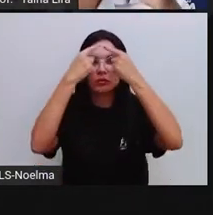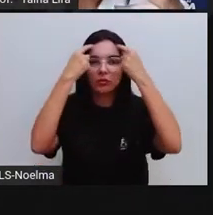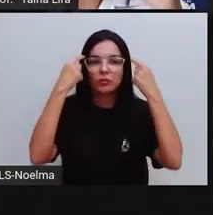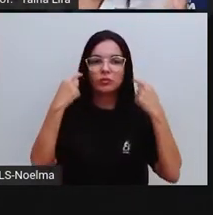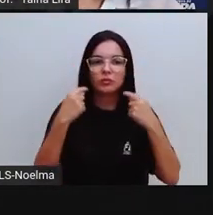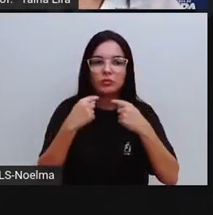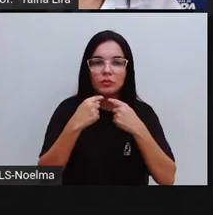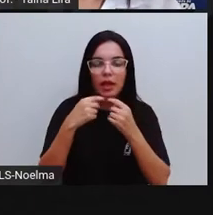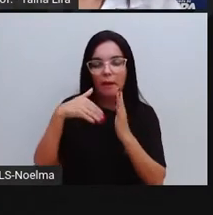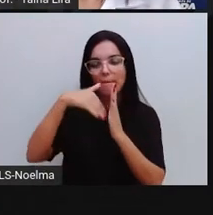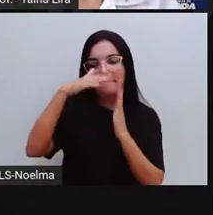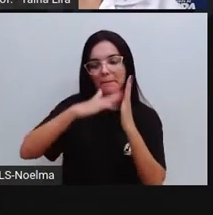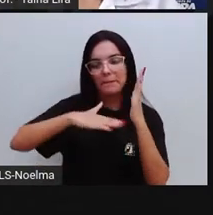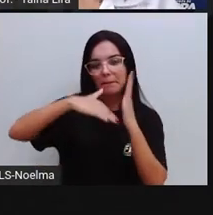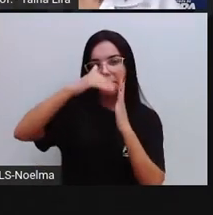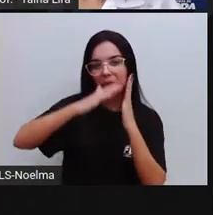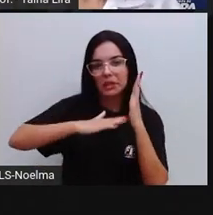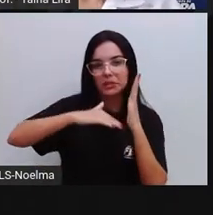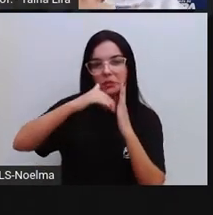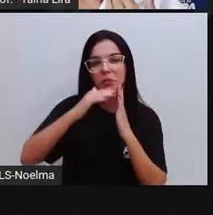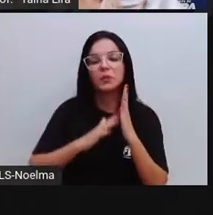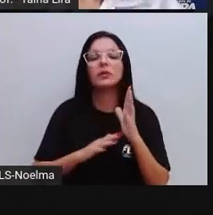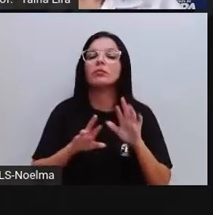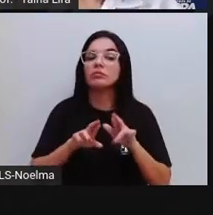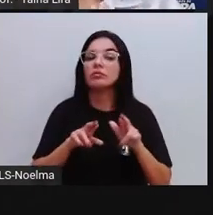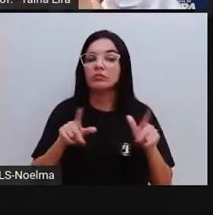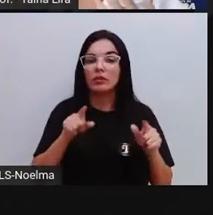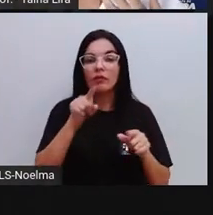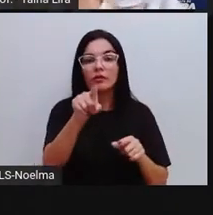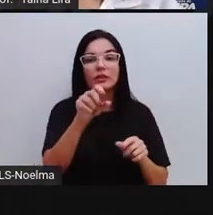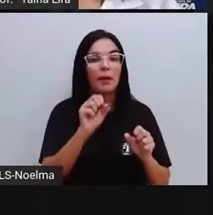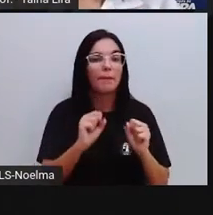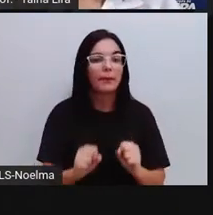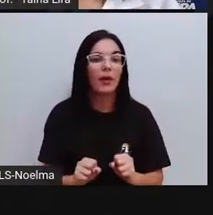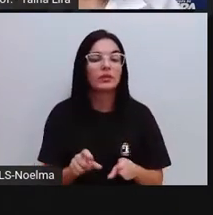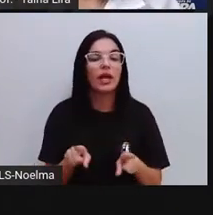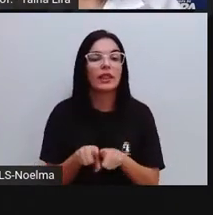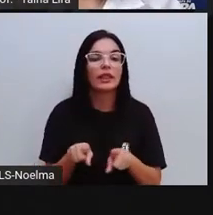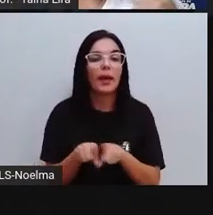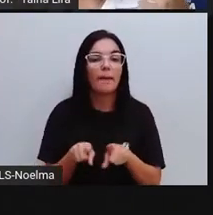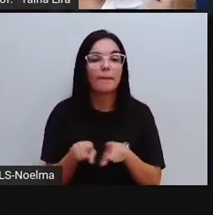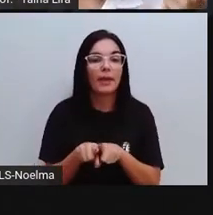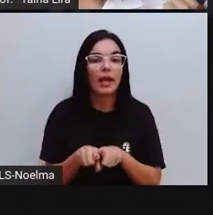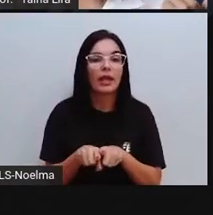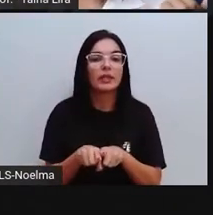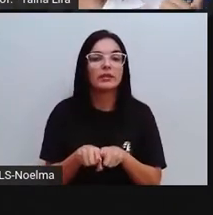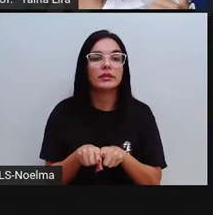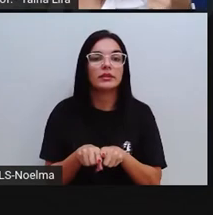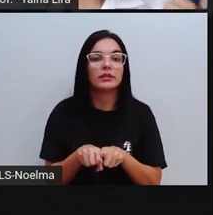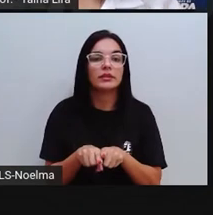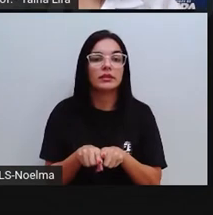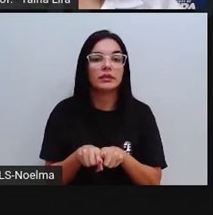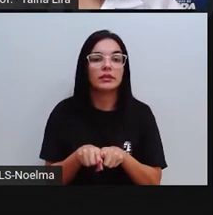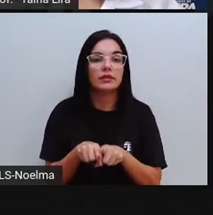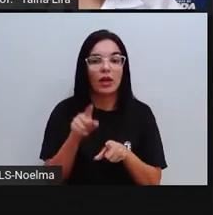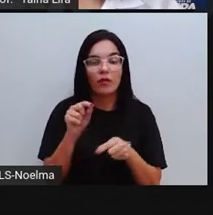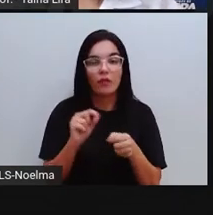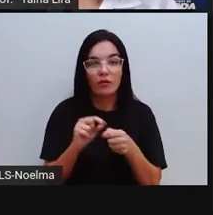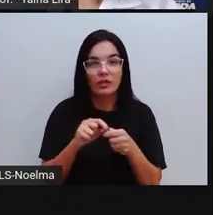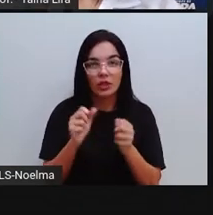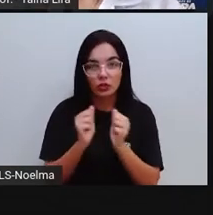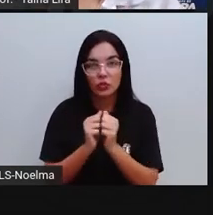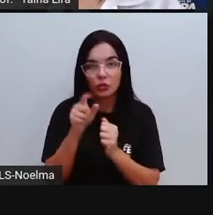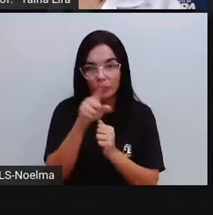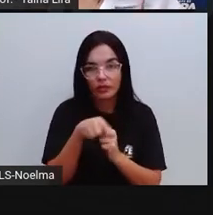na pintura, tá certo? E vocês podem também, eu vou mostrar agora, vou produzir uma junto com